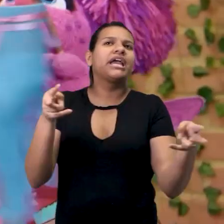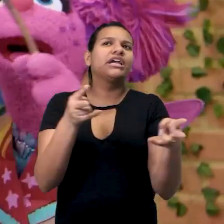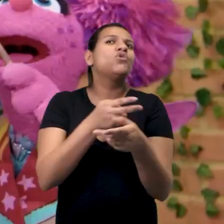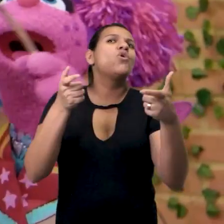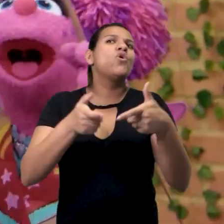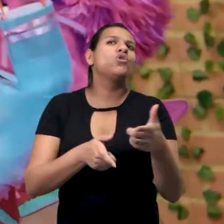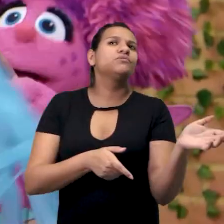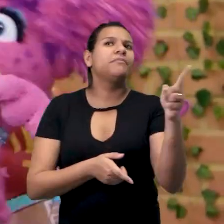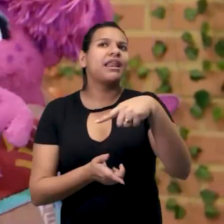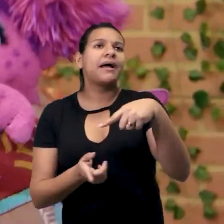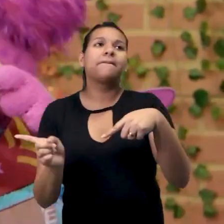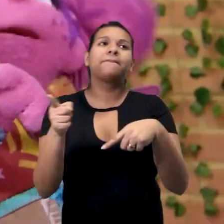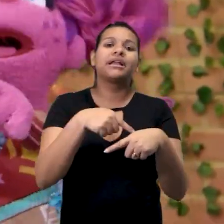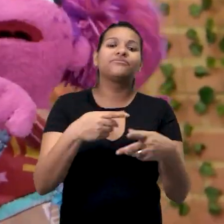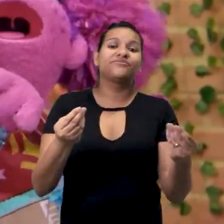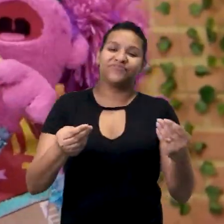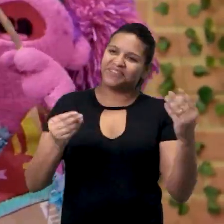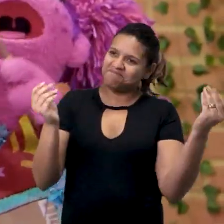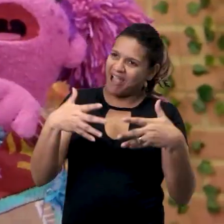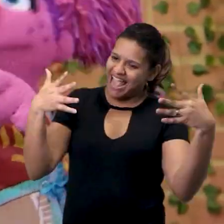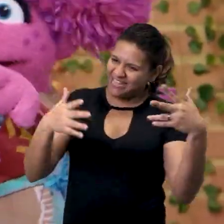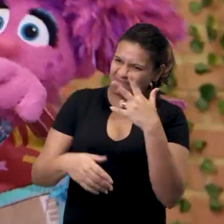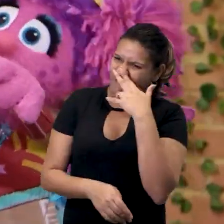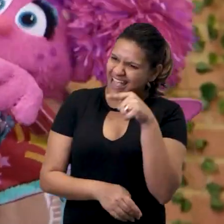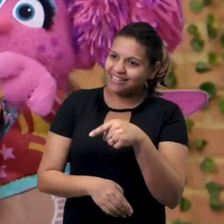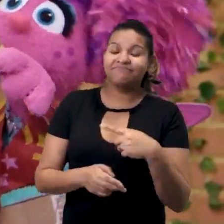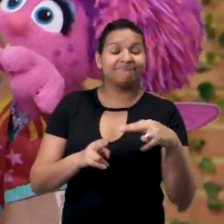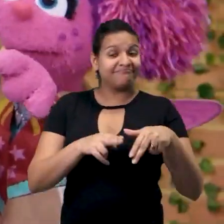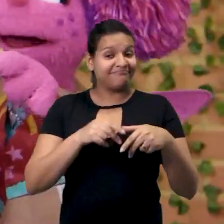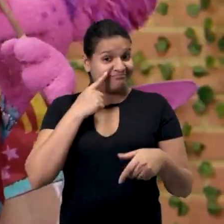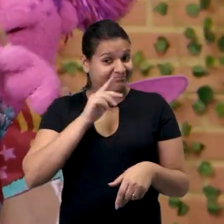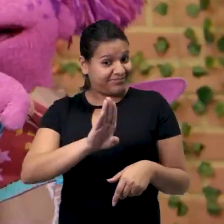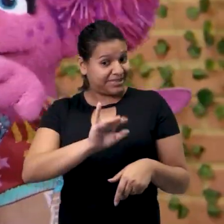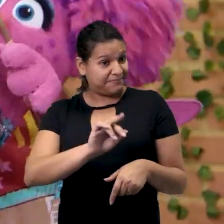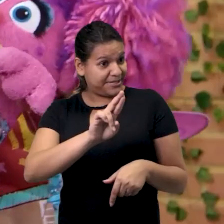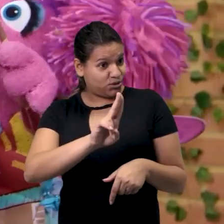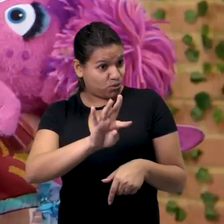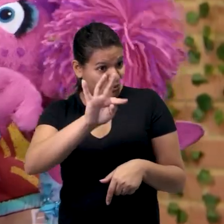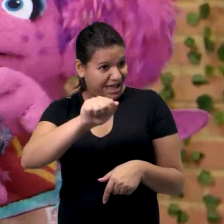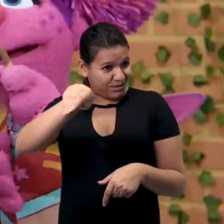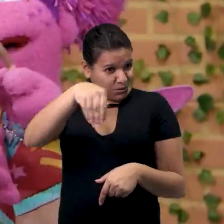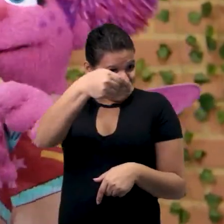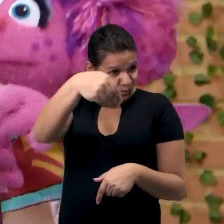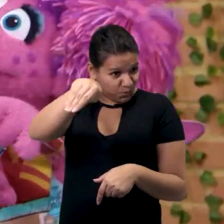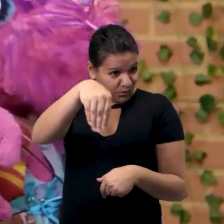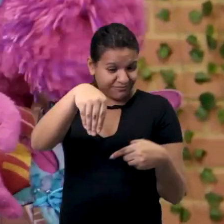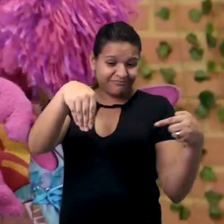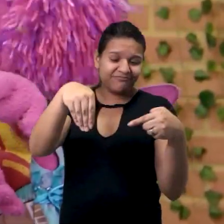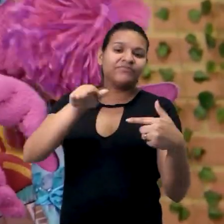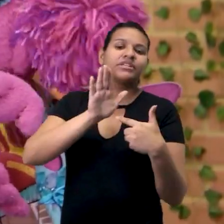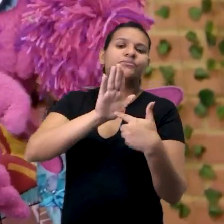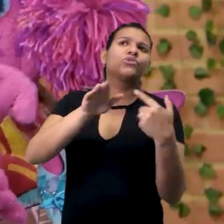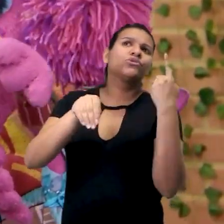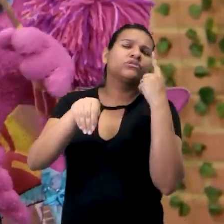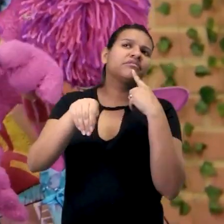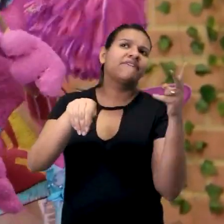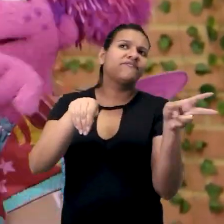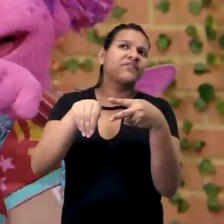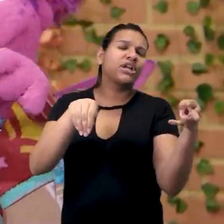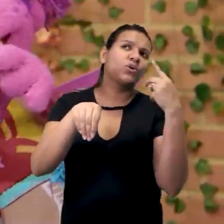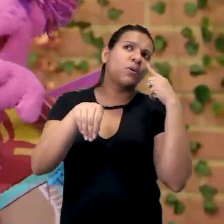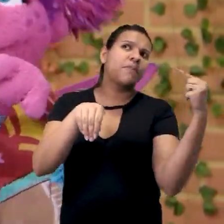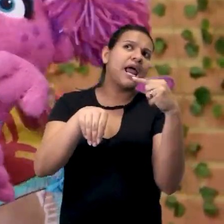Ah! Ah! Isso é mágico! A biruta está mostrando que o vento... A biruta se agita para a esquerda!